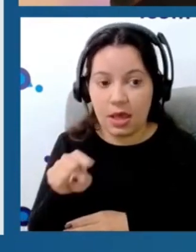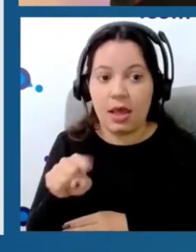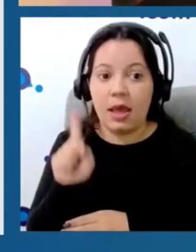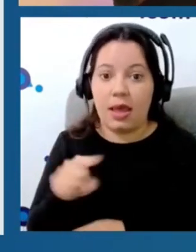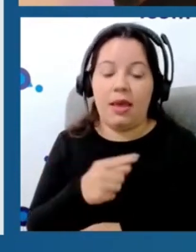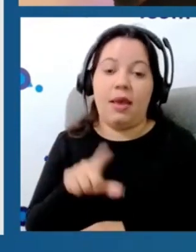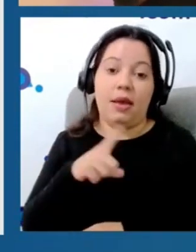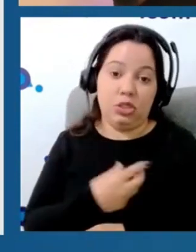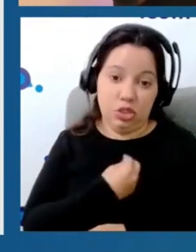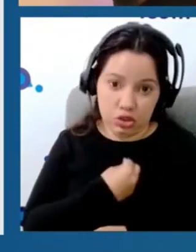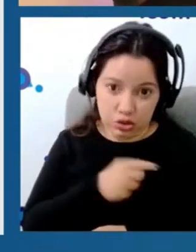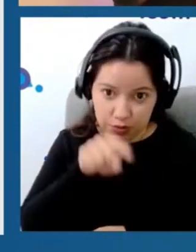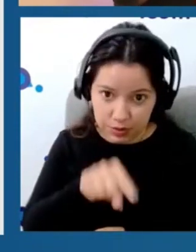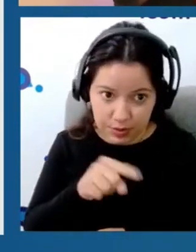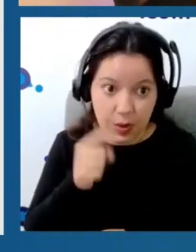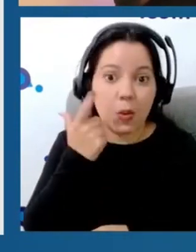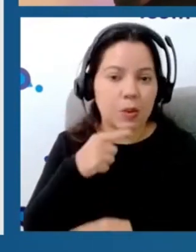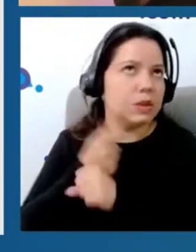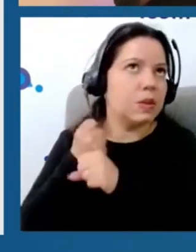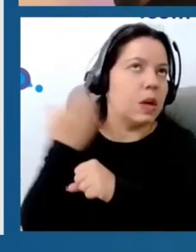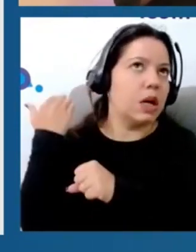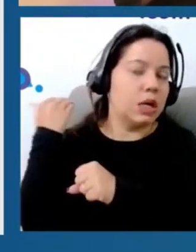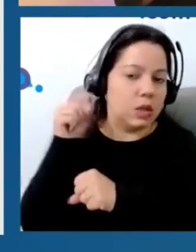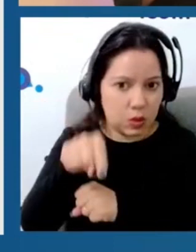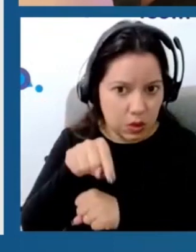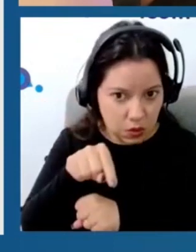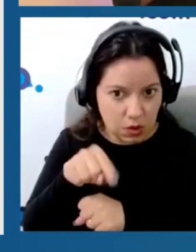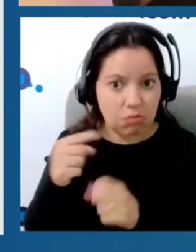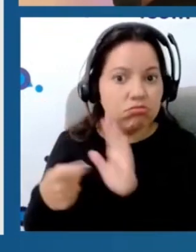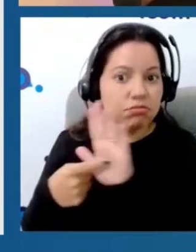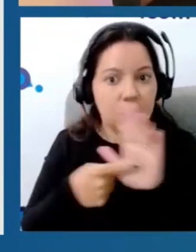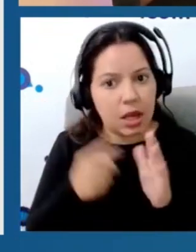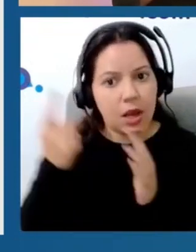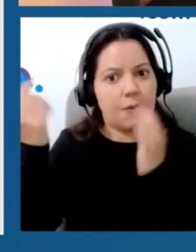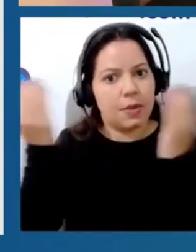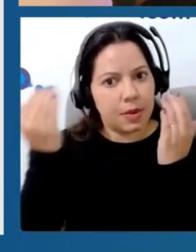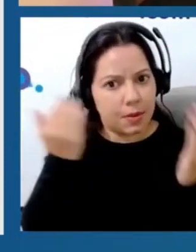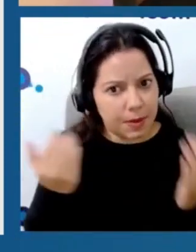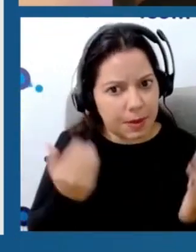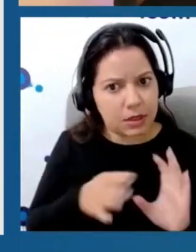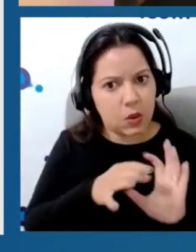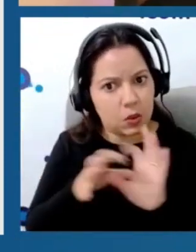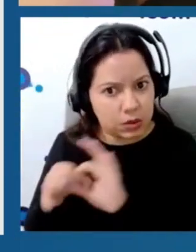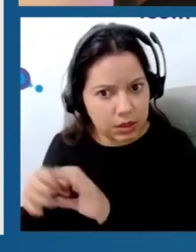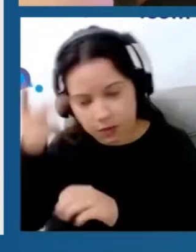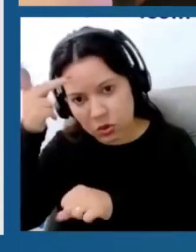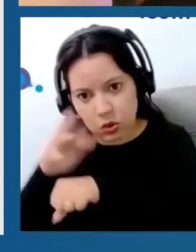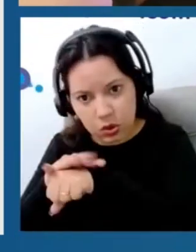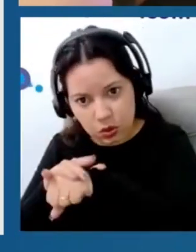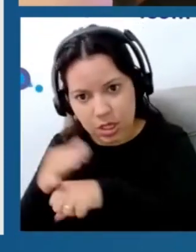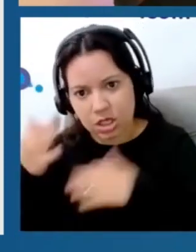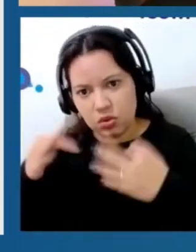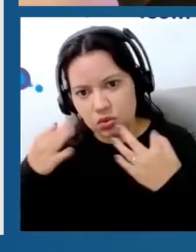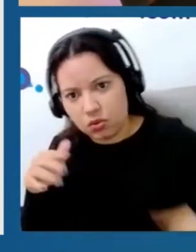São os resultados mais expressivos dos últimos anos, e eu acho que se a gente para para pensar no contexto do nosso paciente com dor lombar, é exatamente isso que